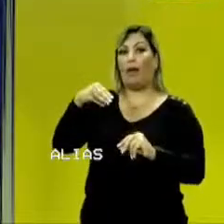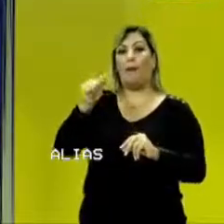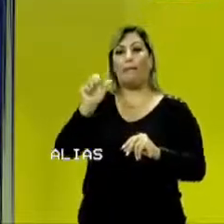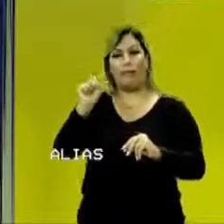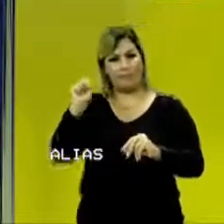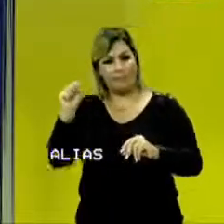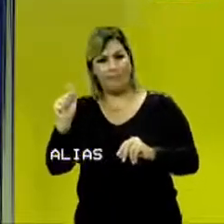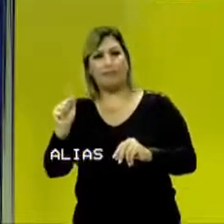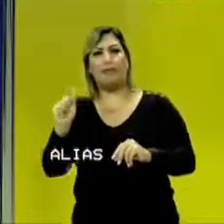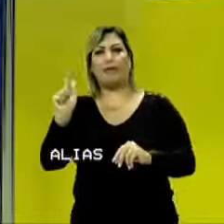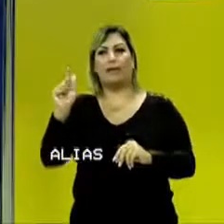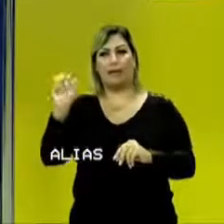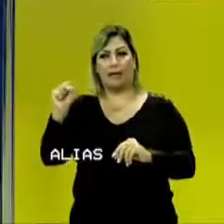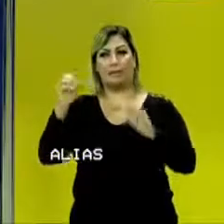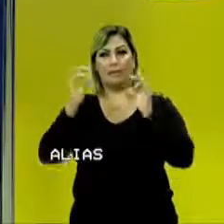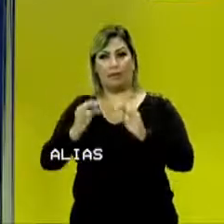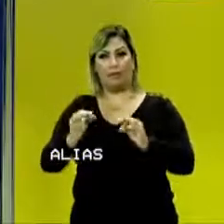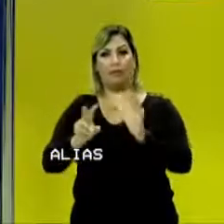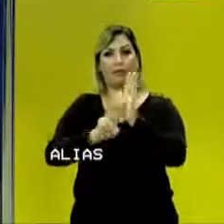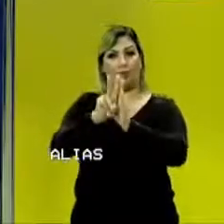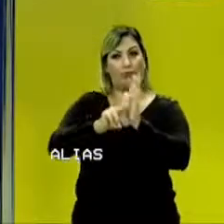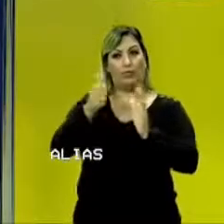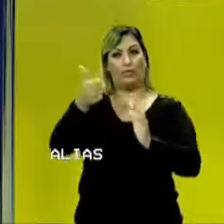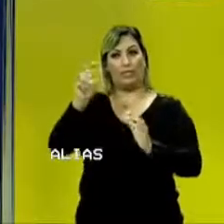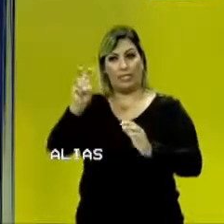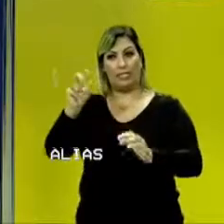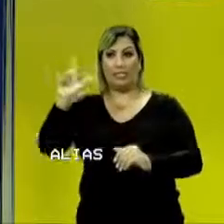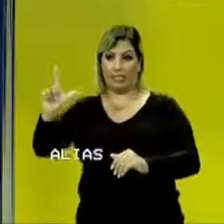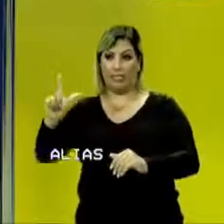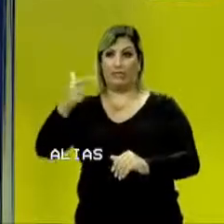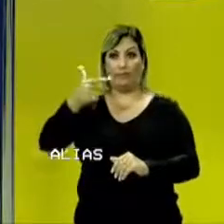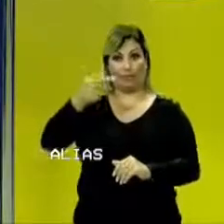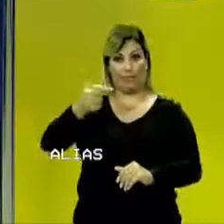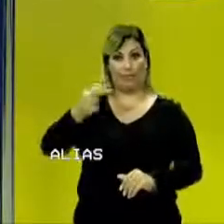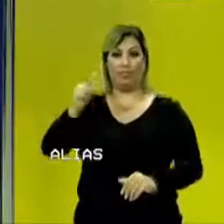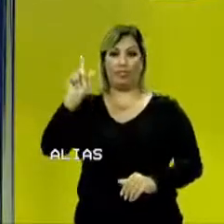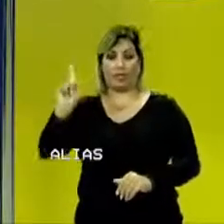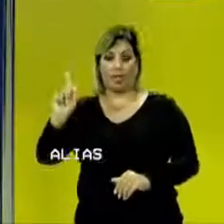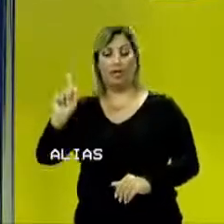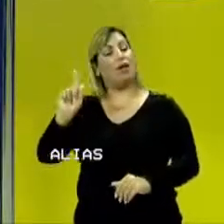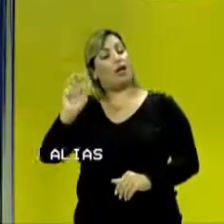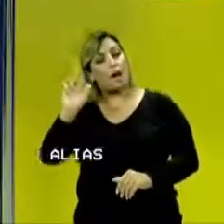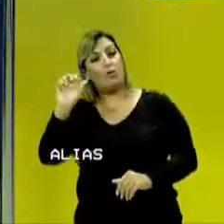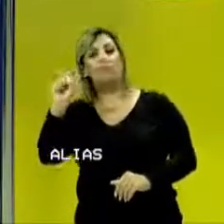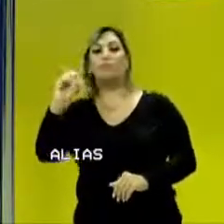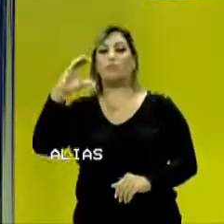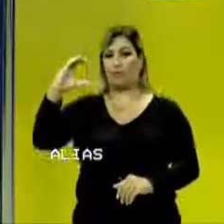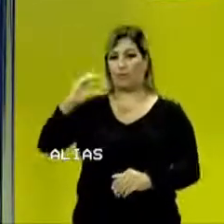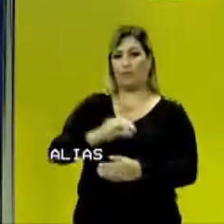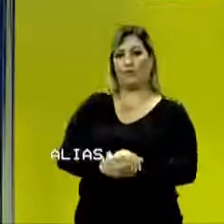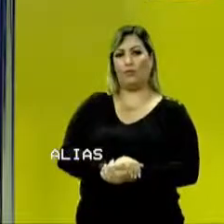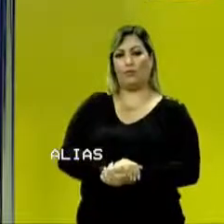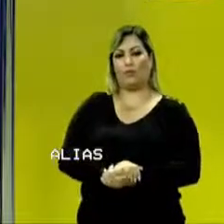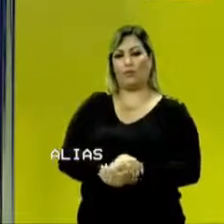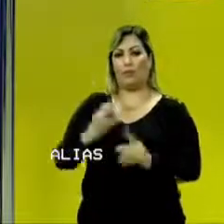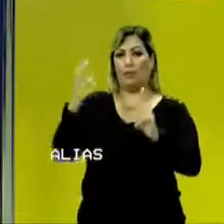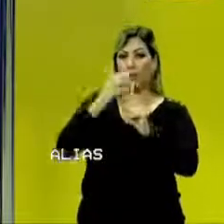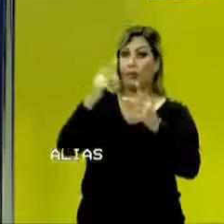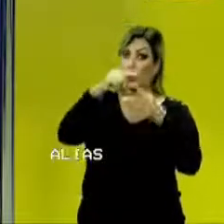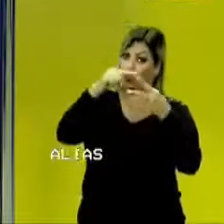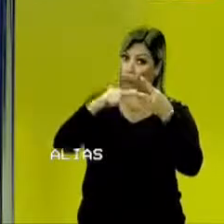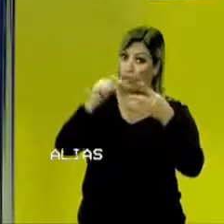um gás perfeito ocupa o volume de 15 litros a 27 graus Celsius. E a pressão exercida é de 2 atmosferas.